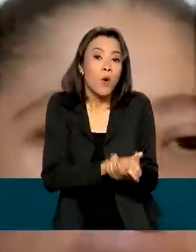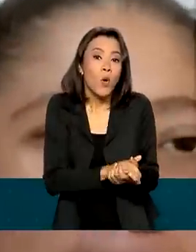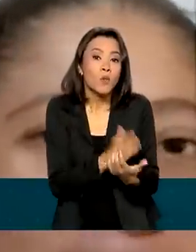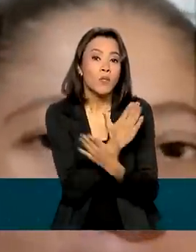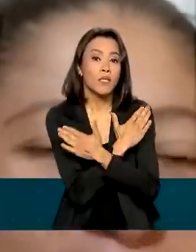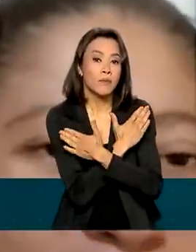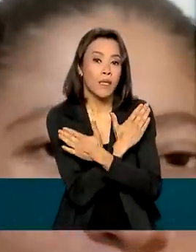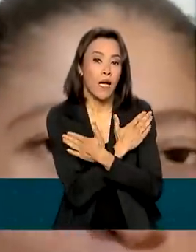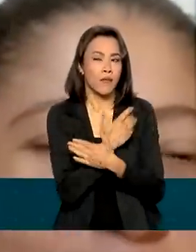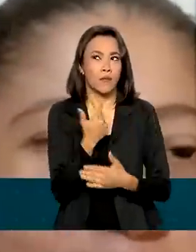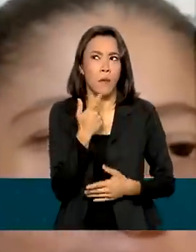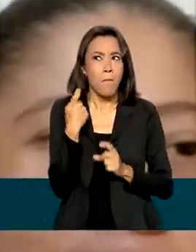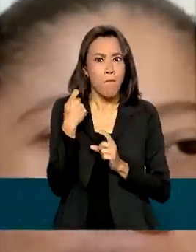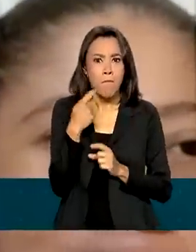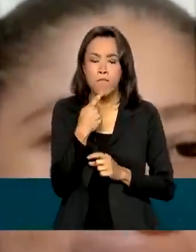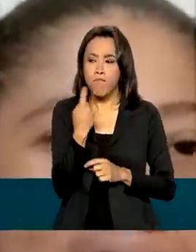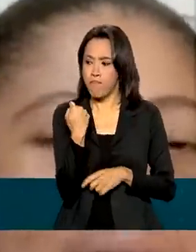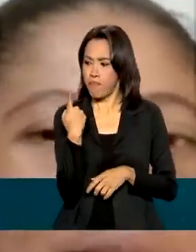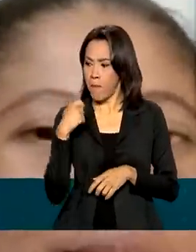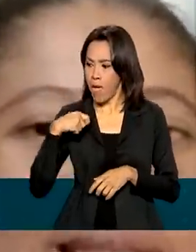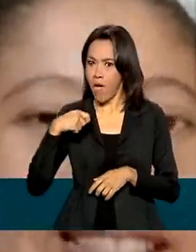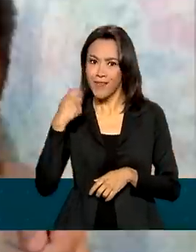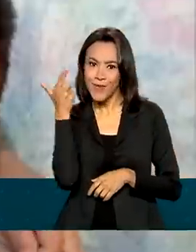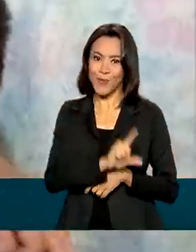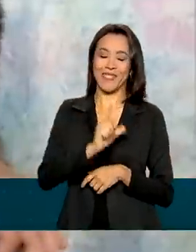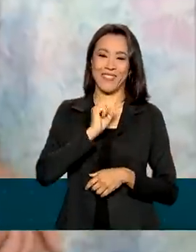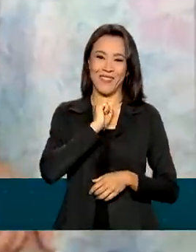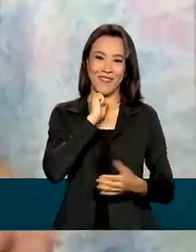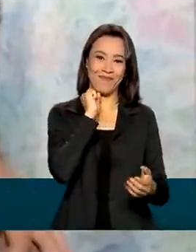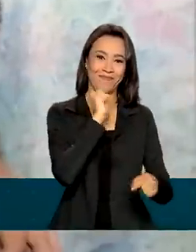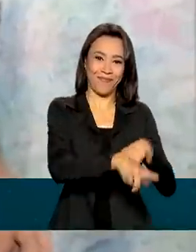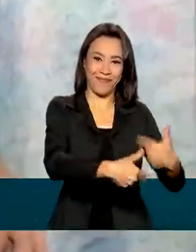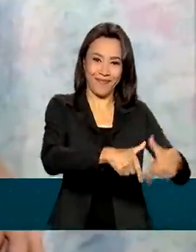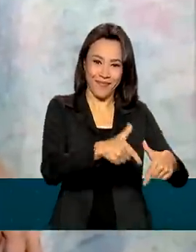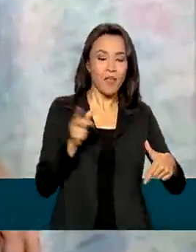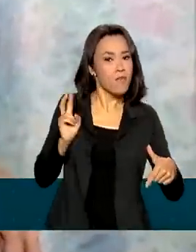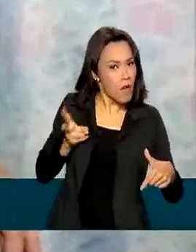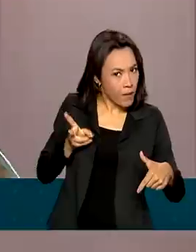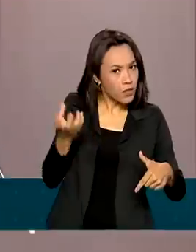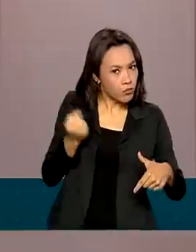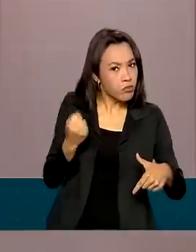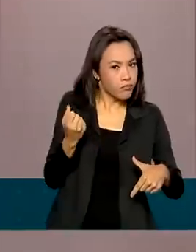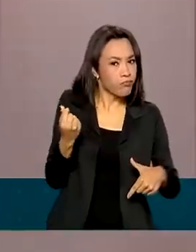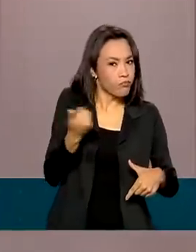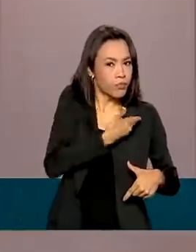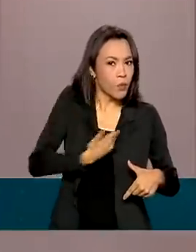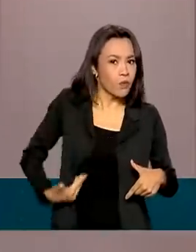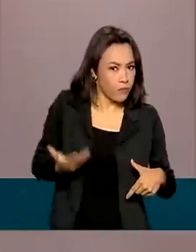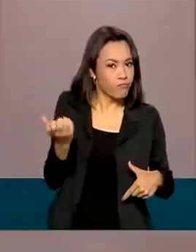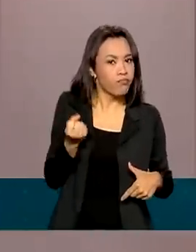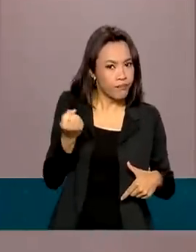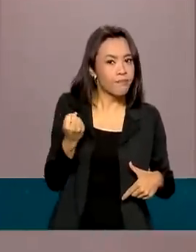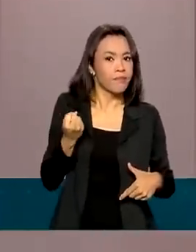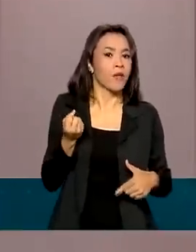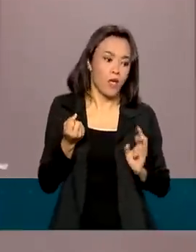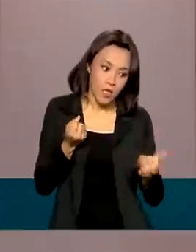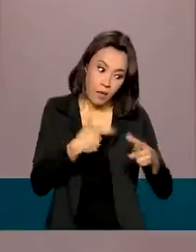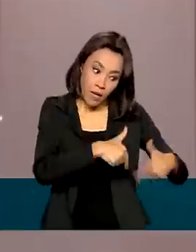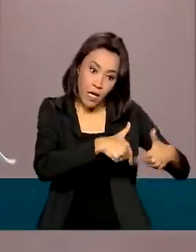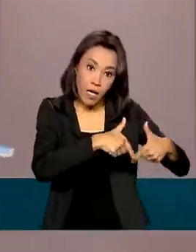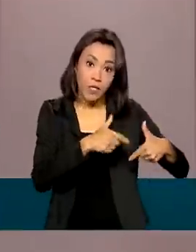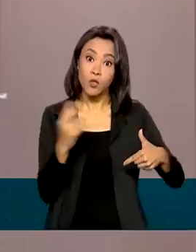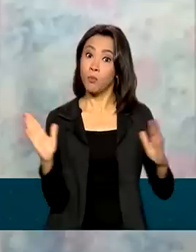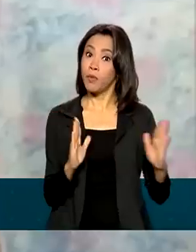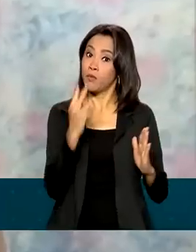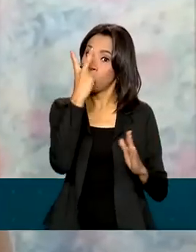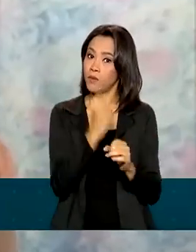alguns meses, ele conseguiu um emprego formal e o benefício permaneceu. O auxílio será pago por até dois